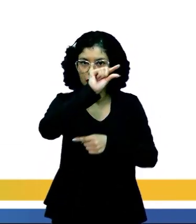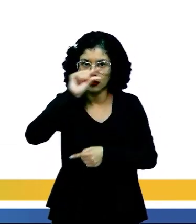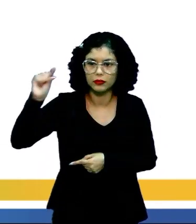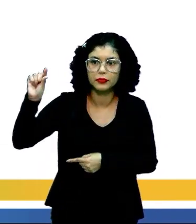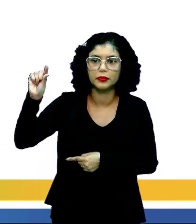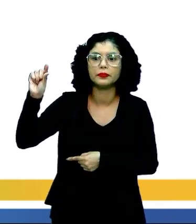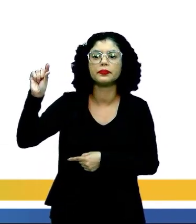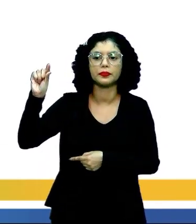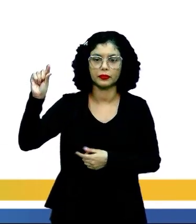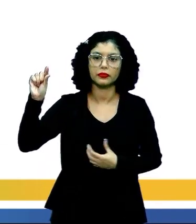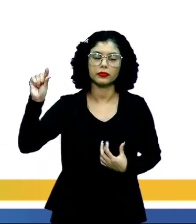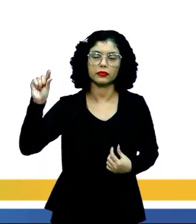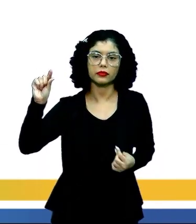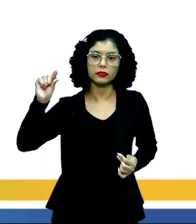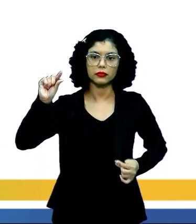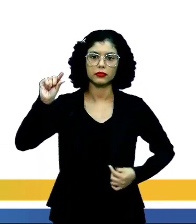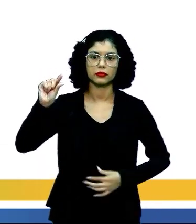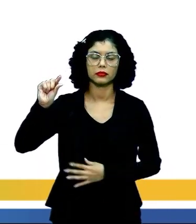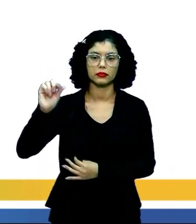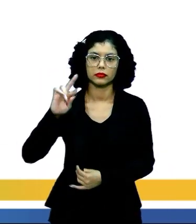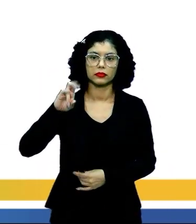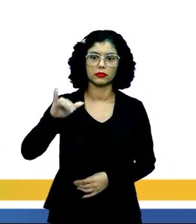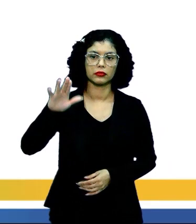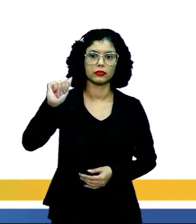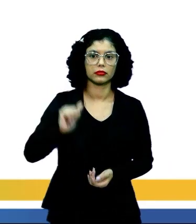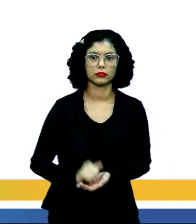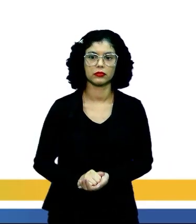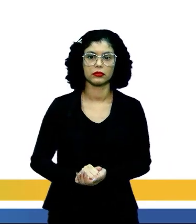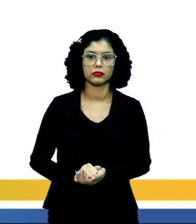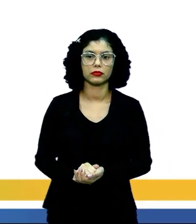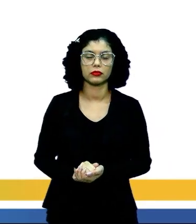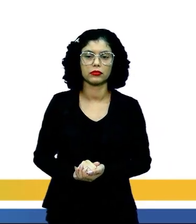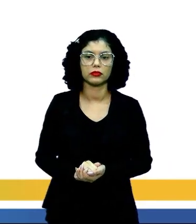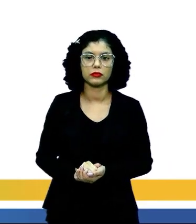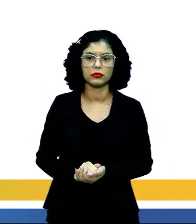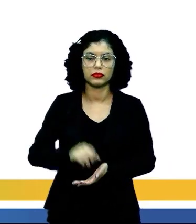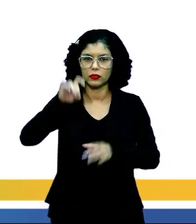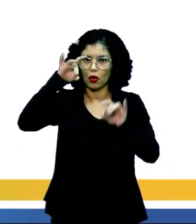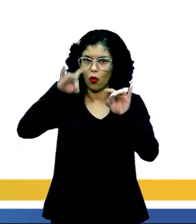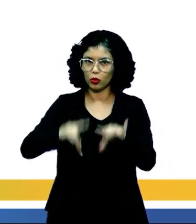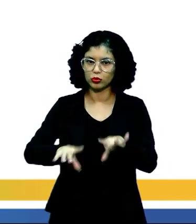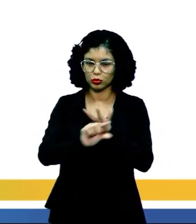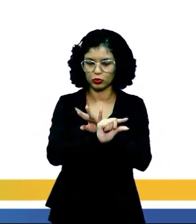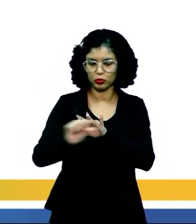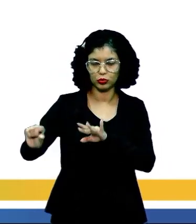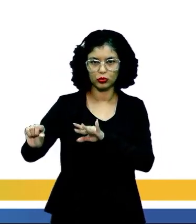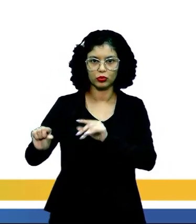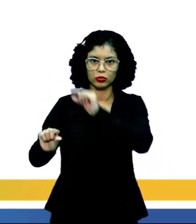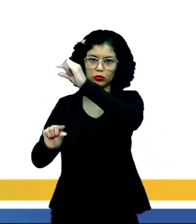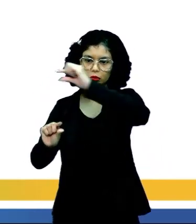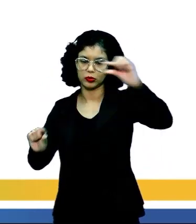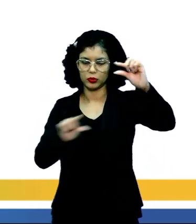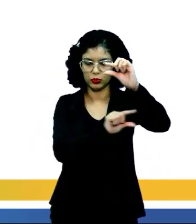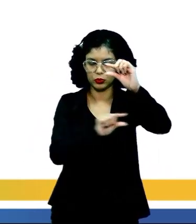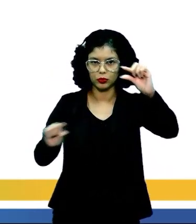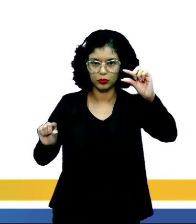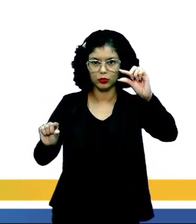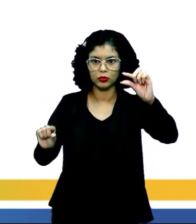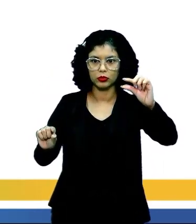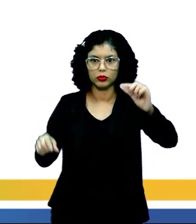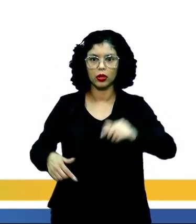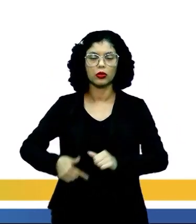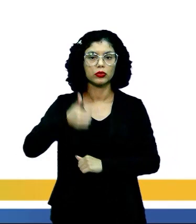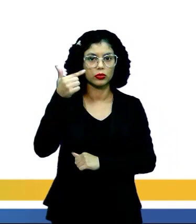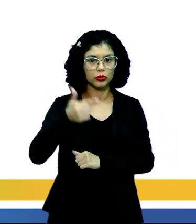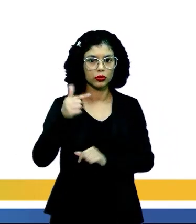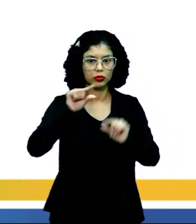da primeira estrofe, ele rima com o último verso da primeira estrofe. O segundo